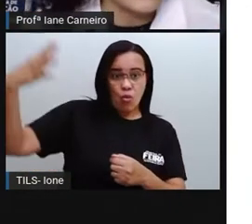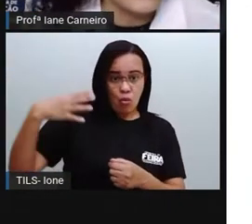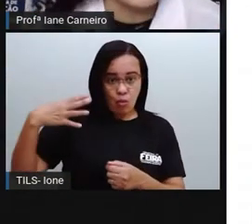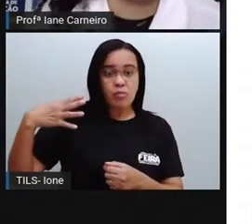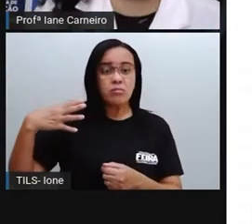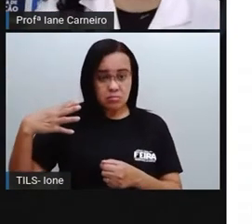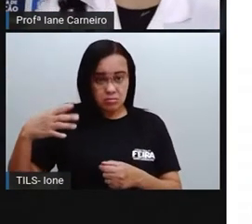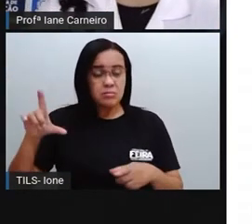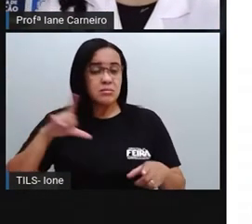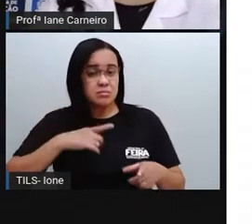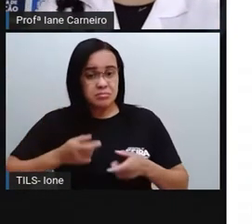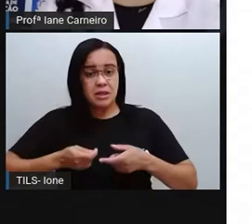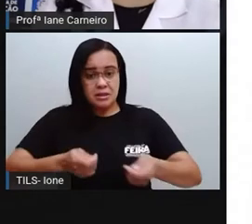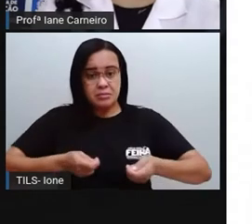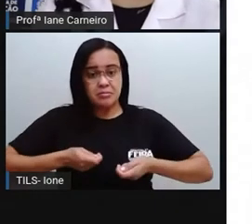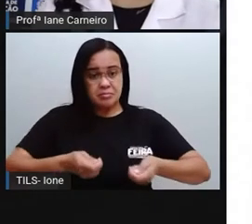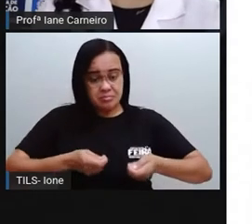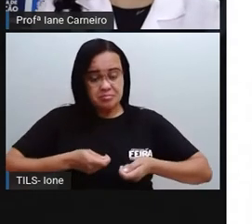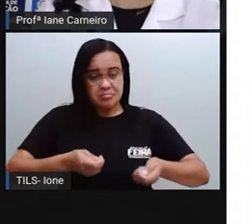peneira, tinha,